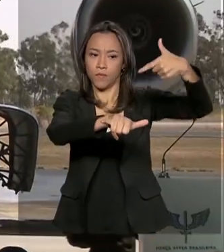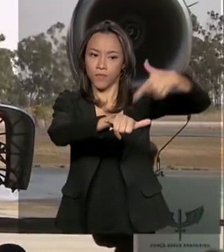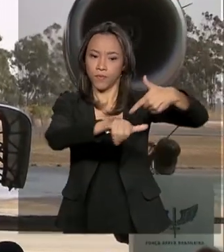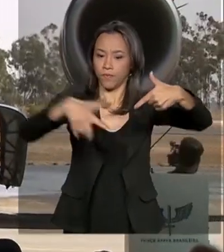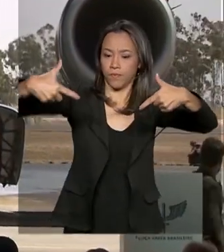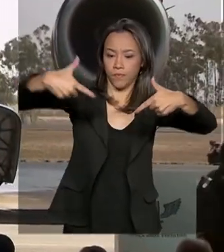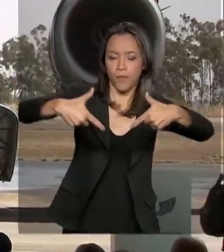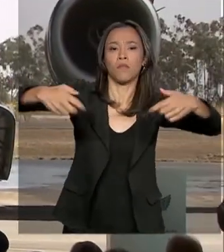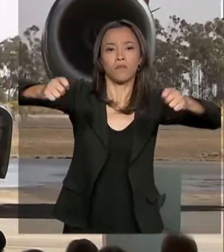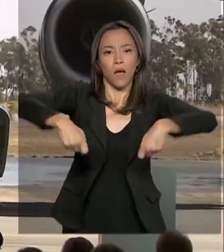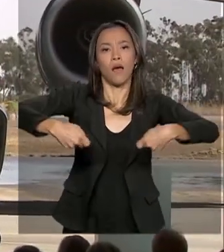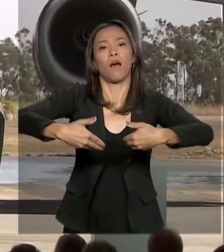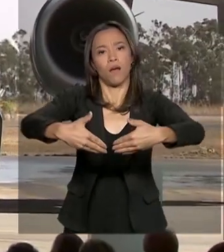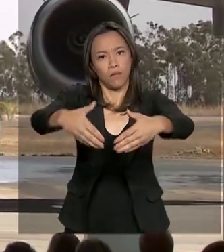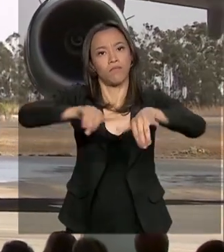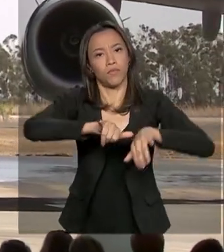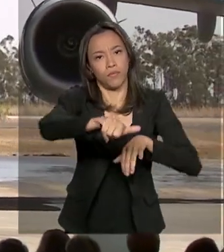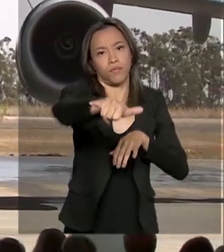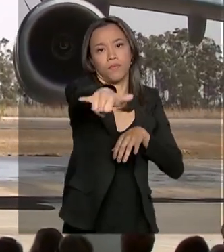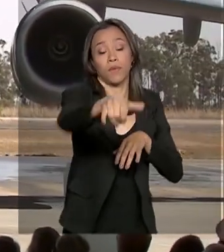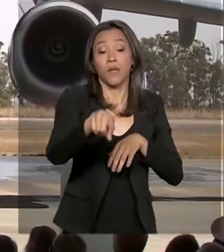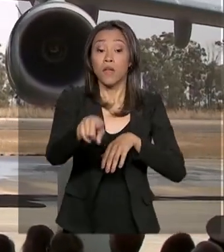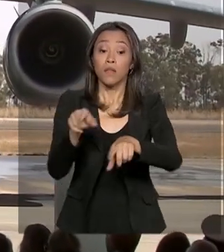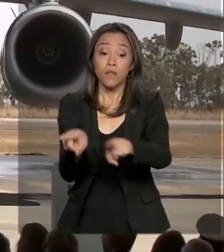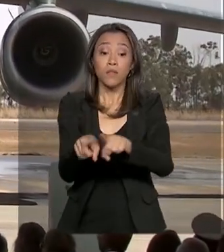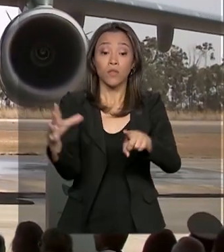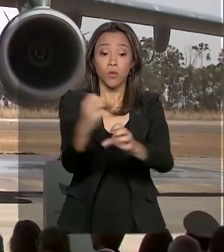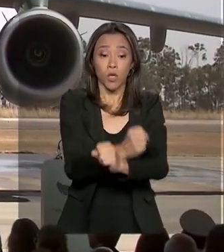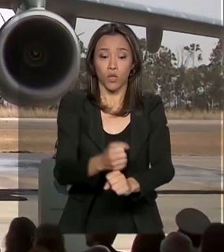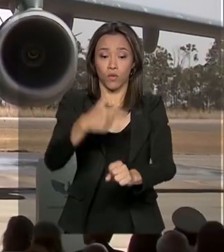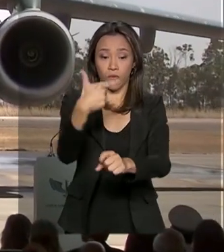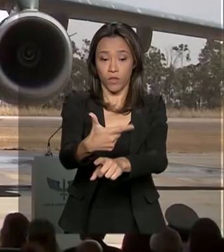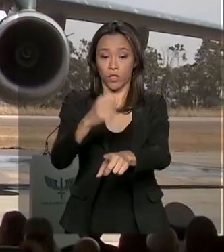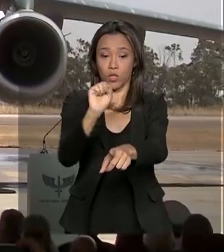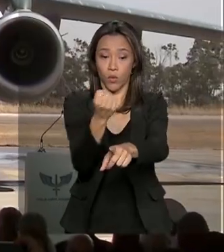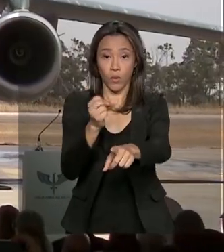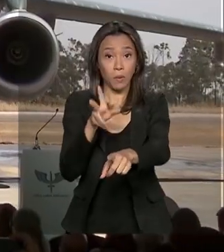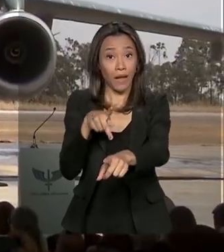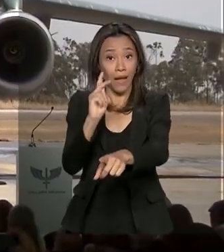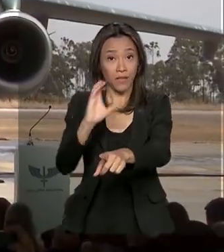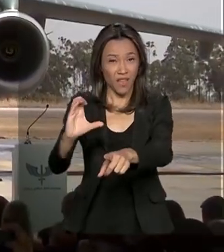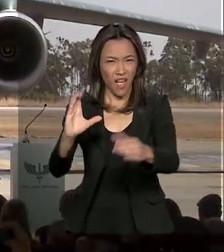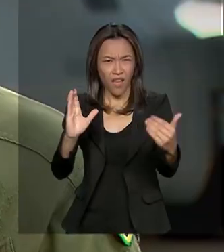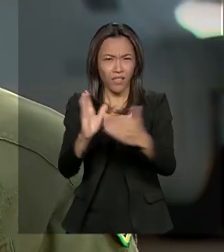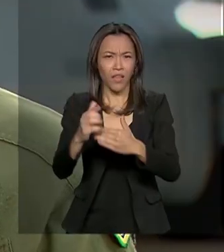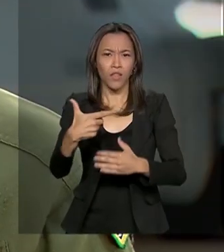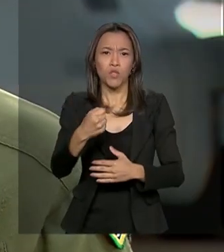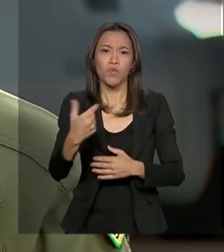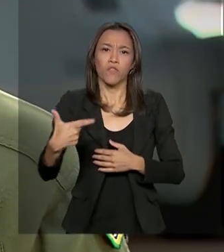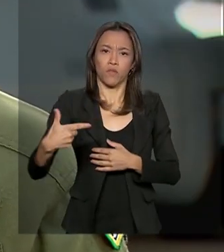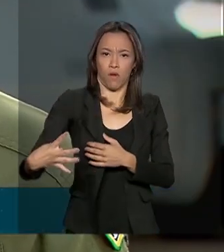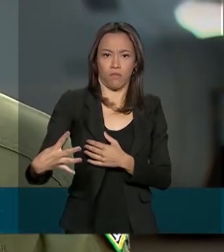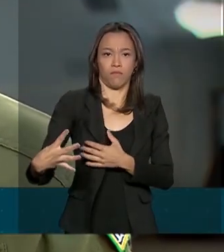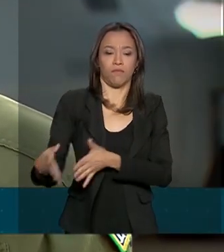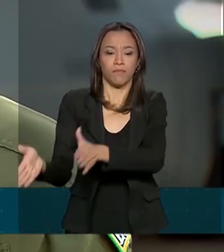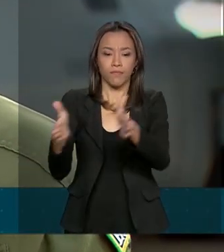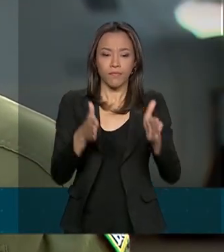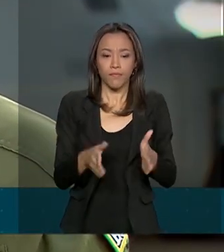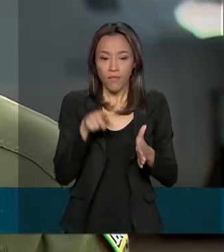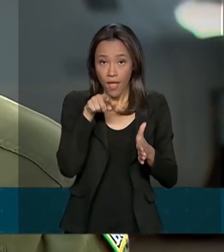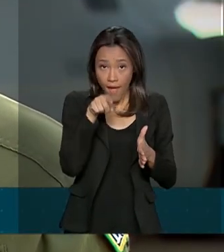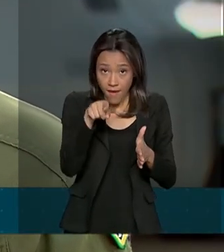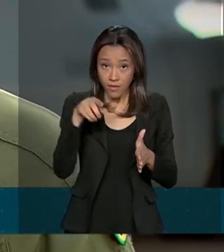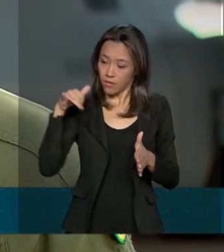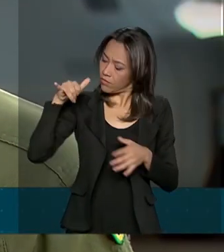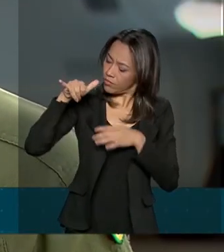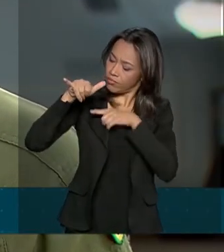Ao todo, o país contará com 28 KC-390 até 2024. Essa aeronave vai poder contribuir